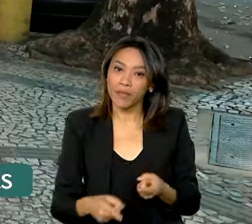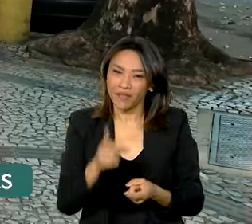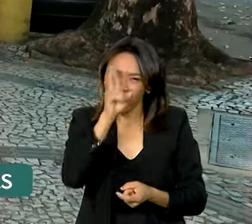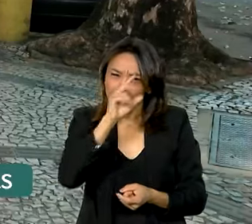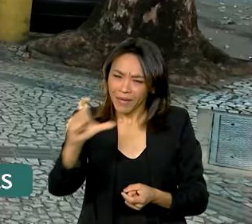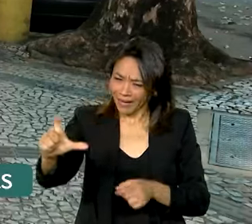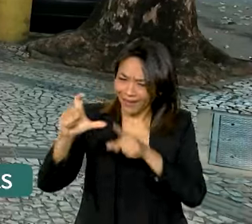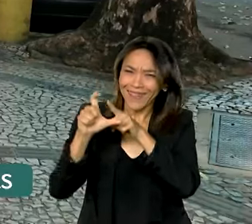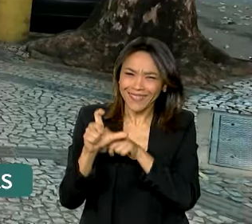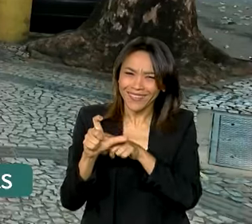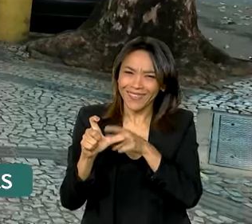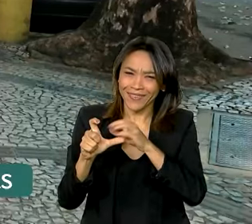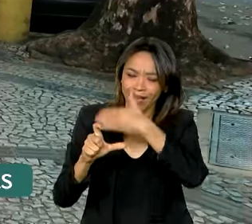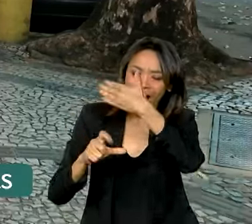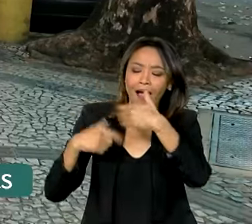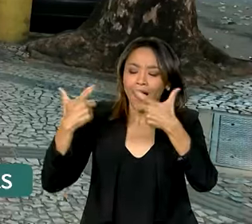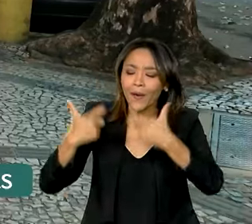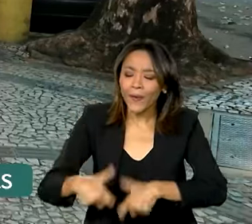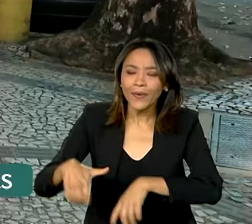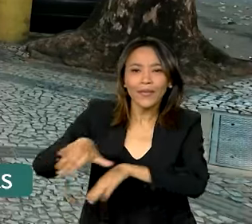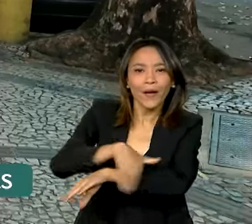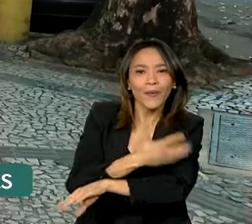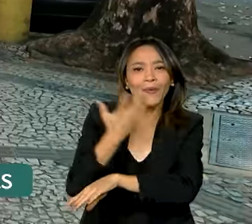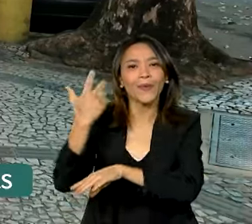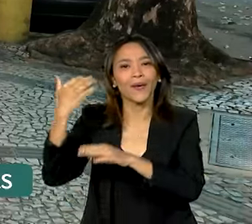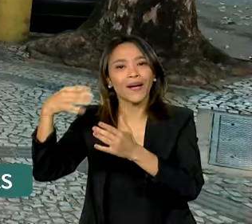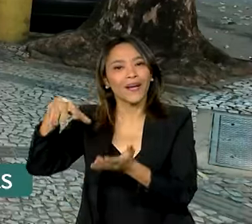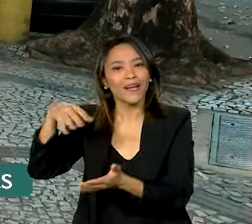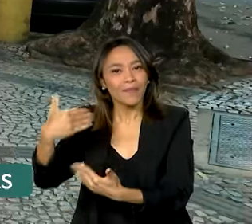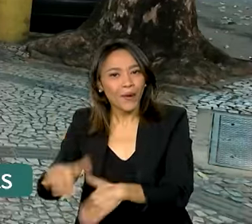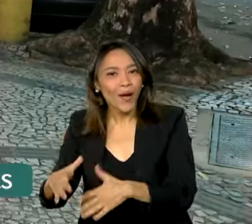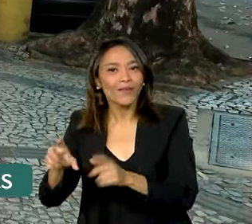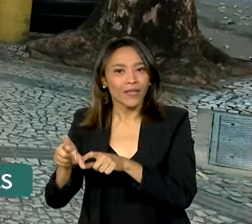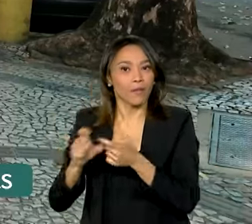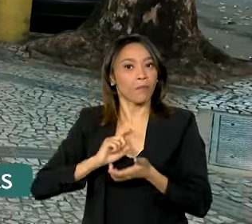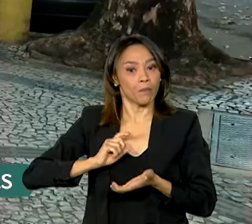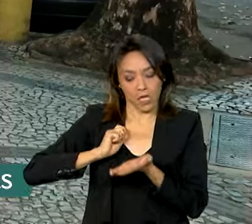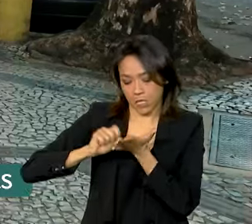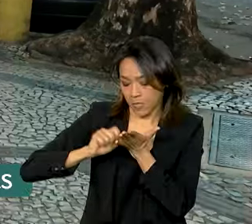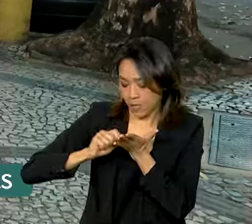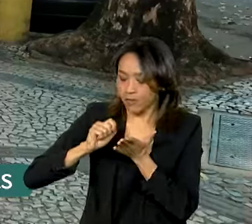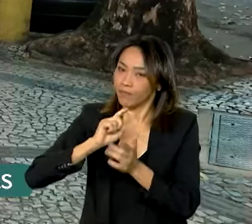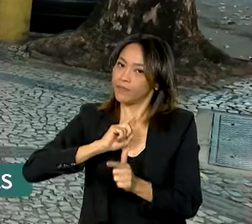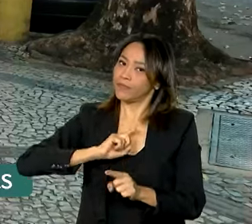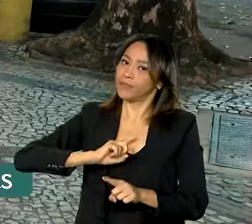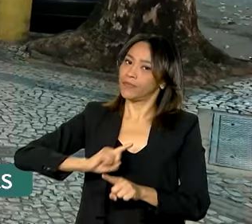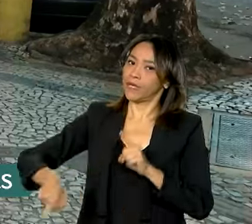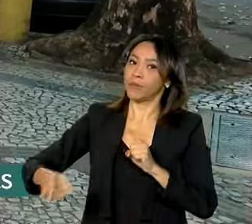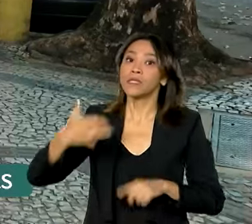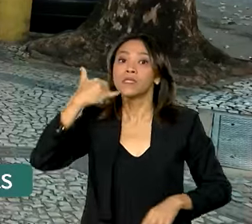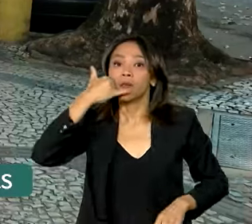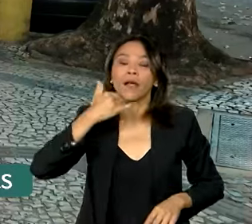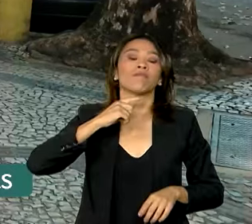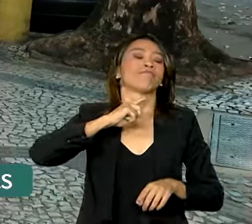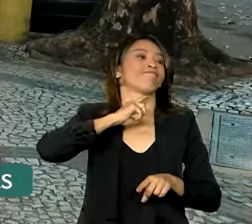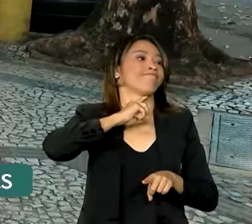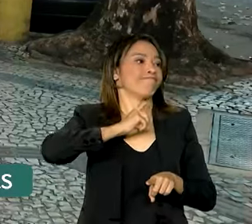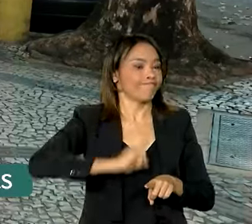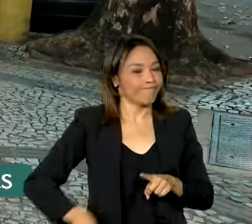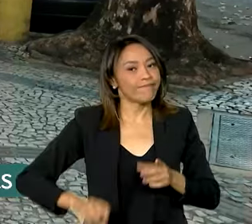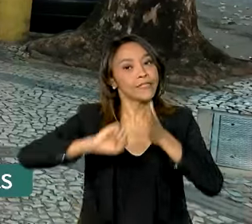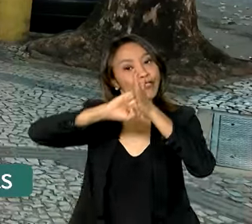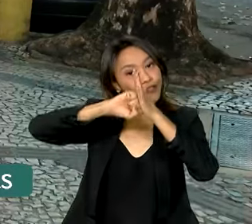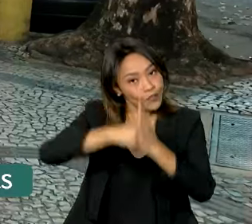cartão que comprova a inscrição no concurso. E os celulares estão proibidos, têm que estar desligados